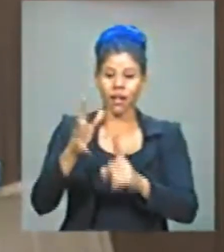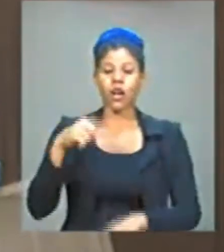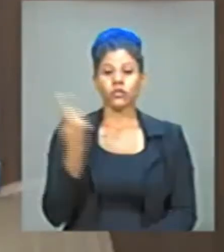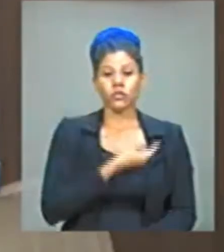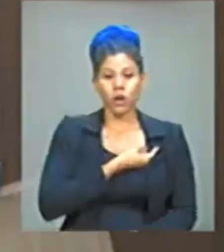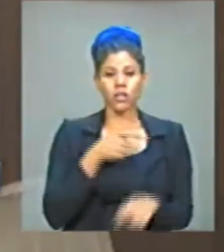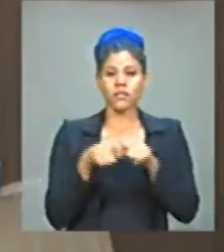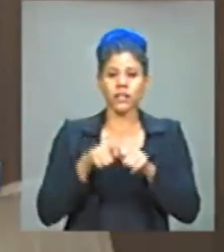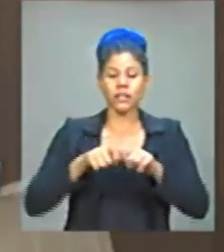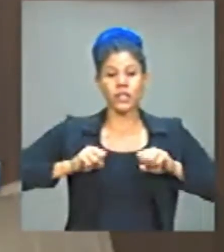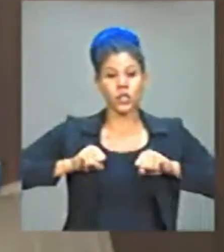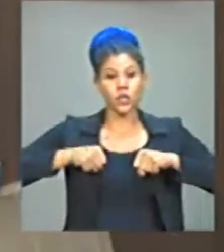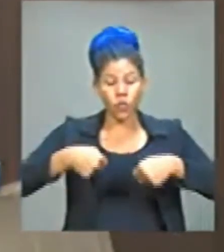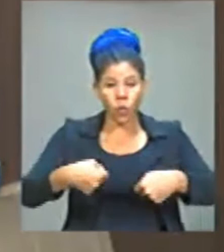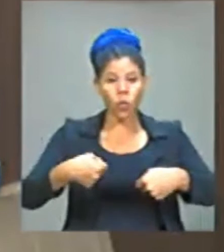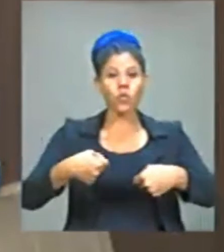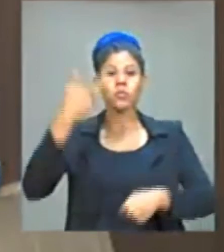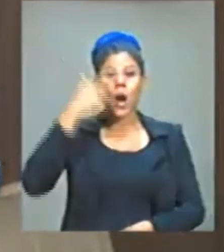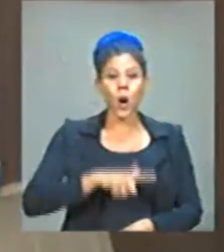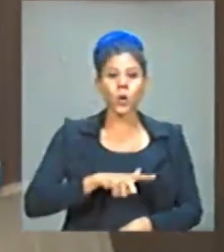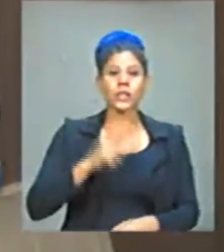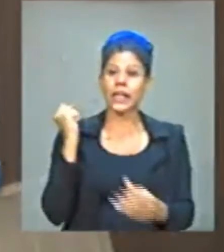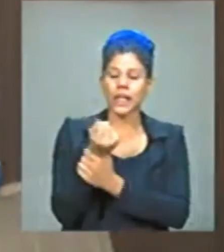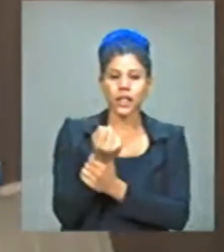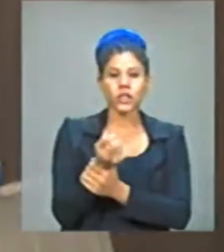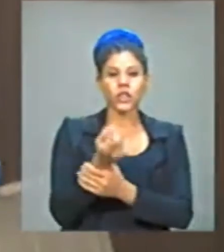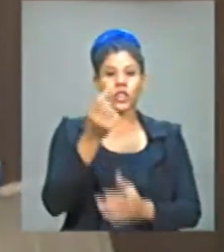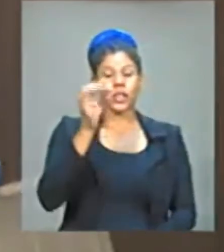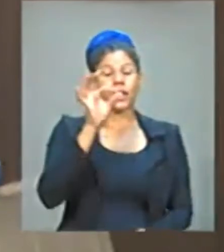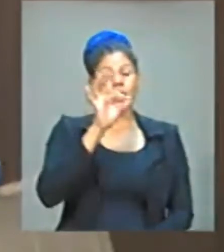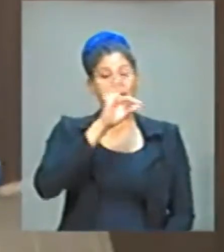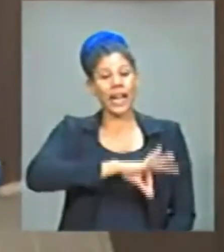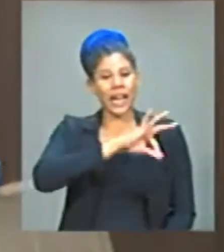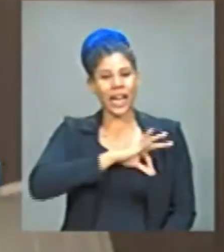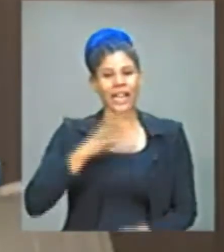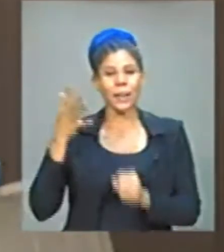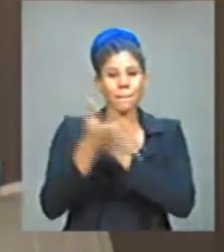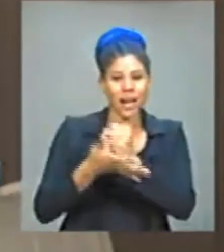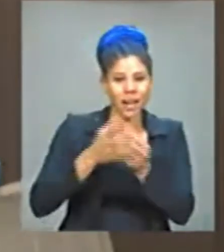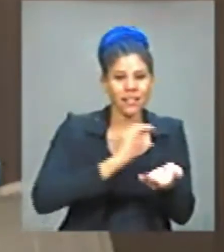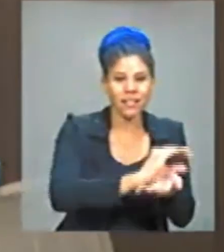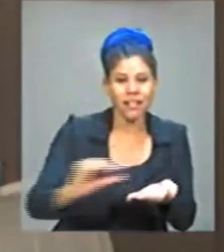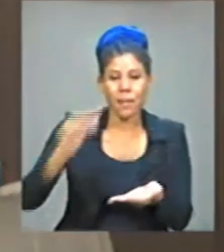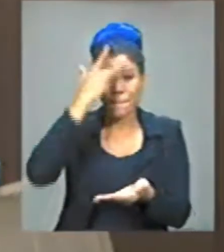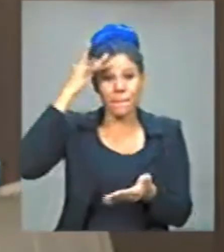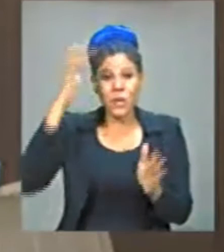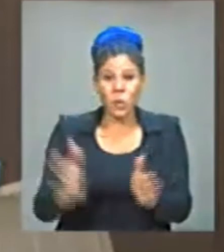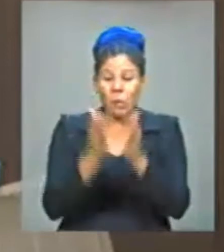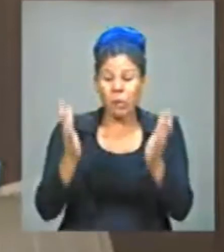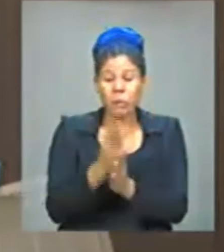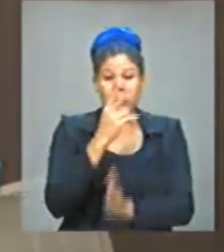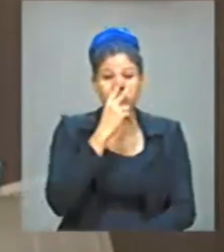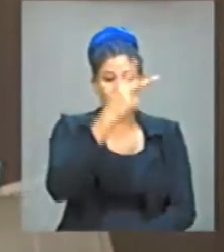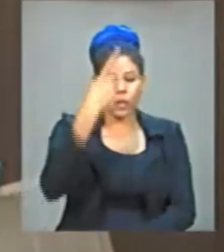grande esforço pela renda básica de cidadania aos mais pobres, aos extremamente pobres no